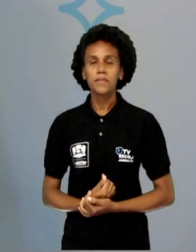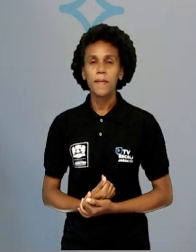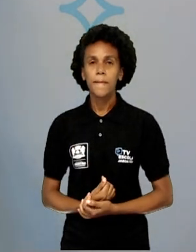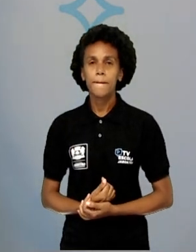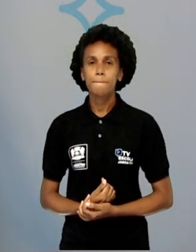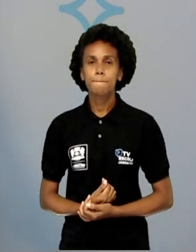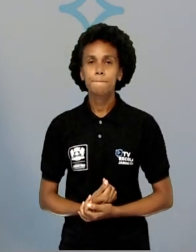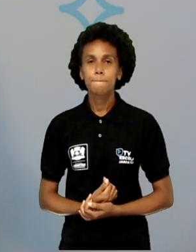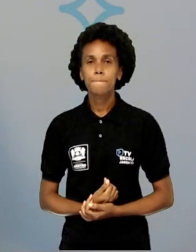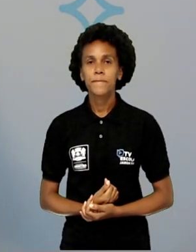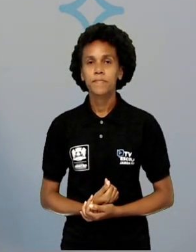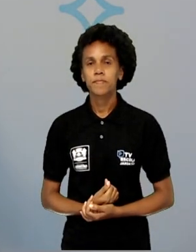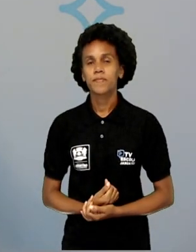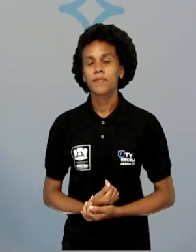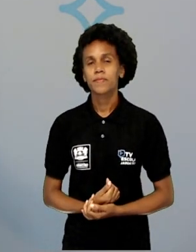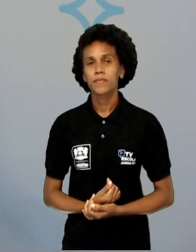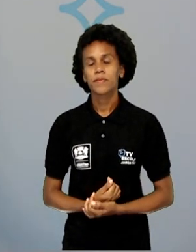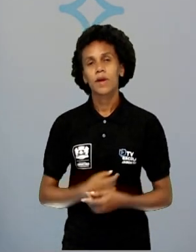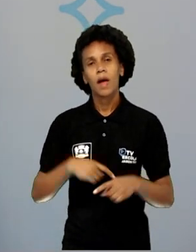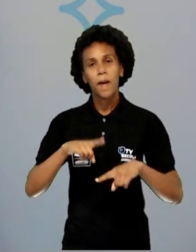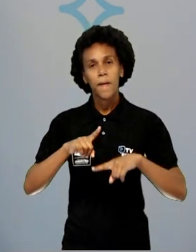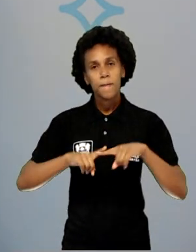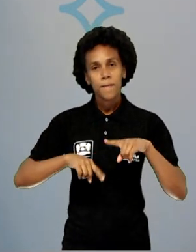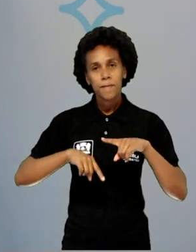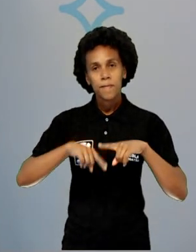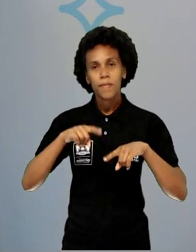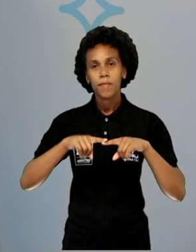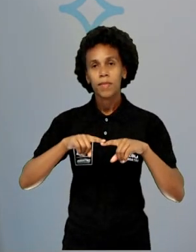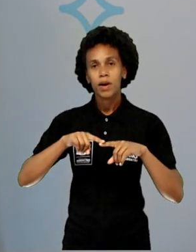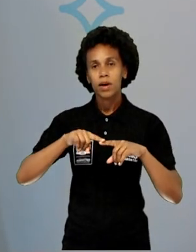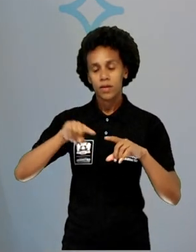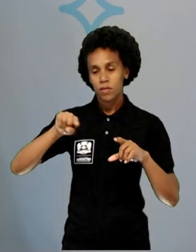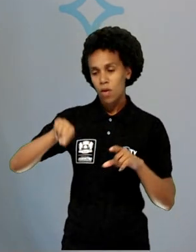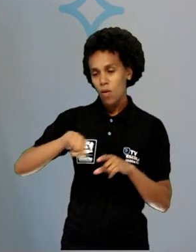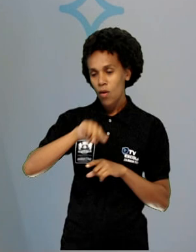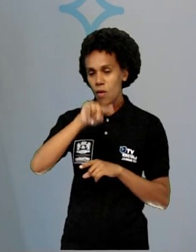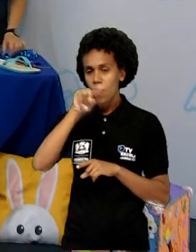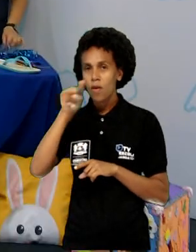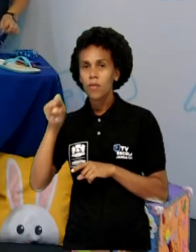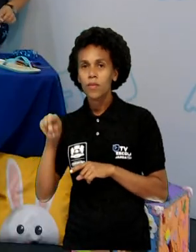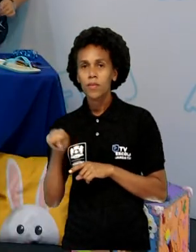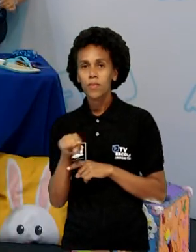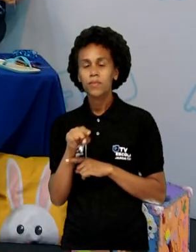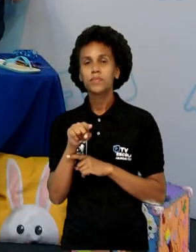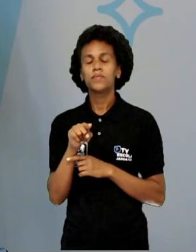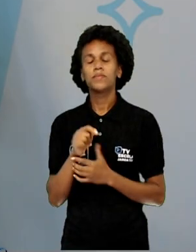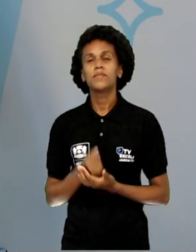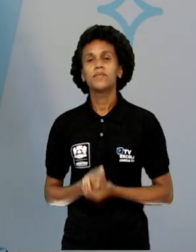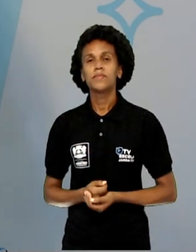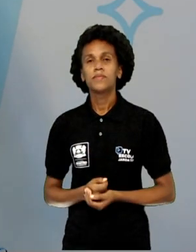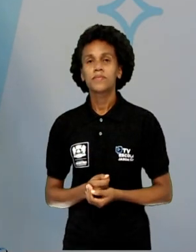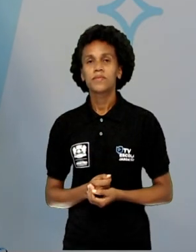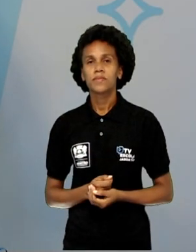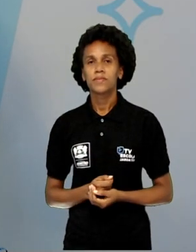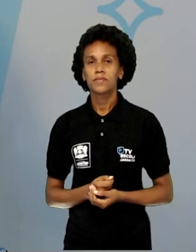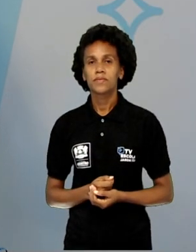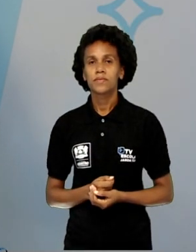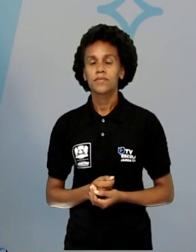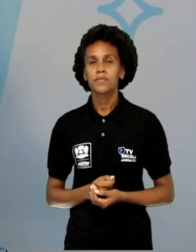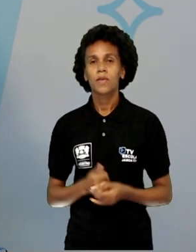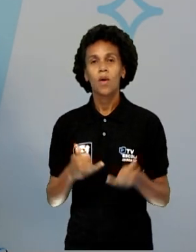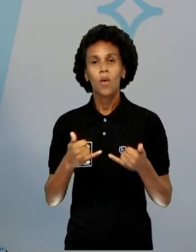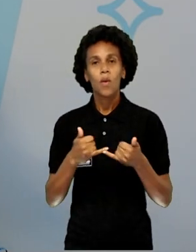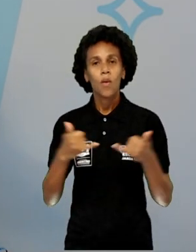Dois materiais recicláveis redondos, para que nós possamos desenhar, tartaruga, dois pedaços, olha, de